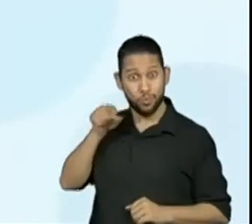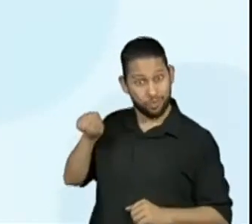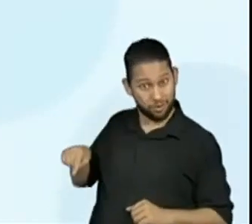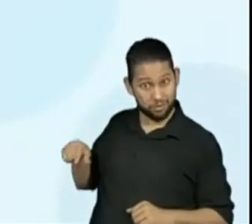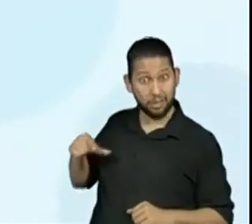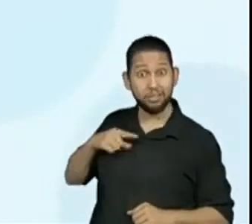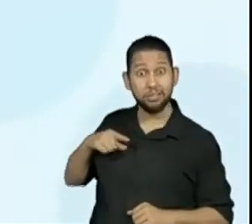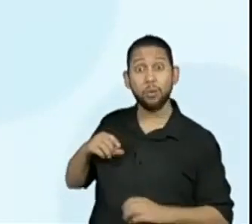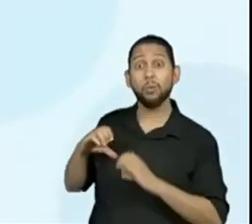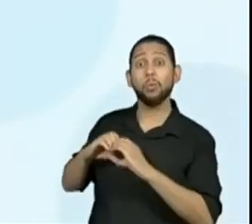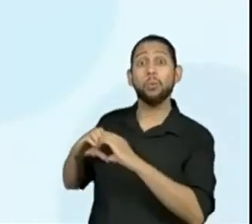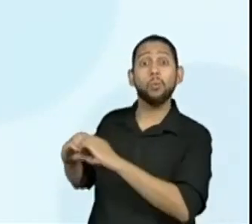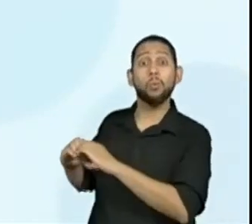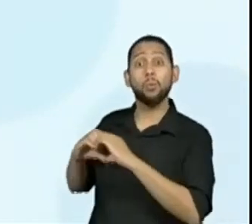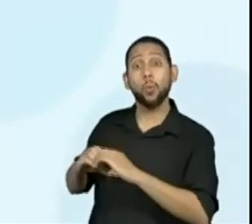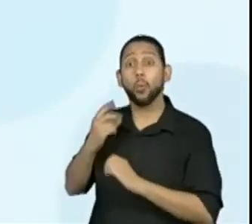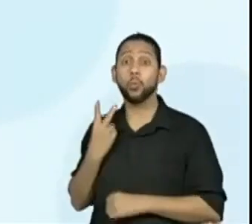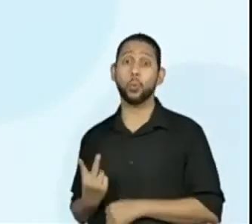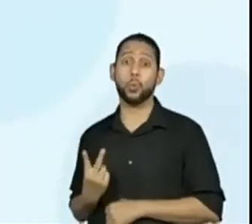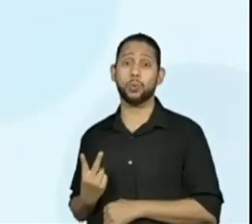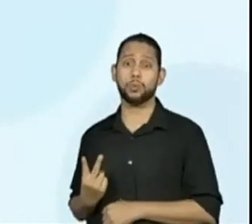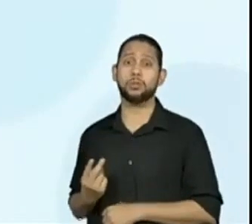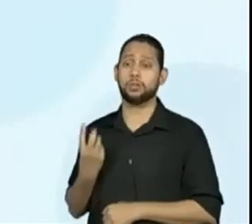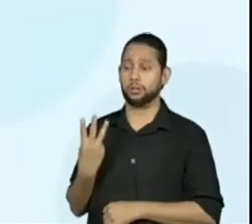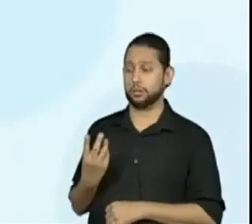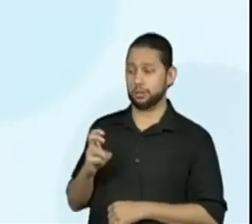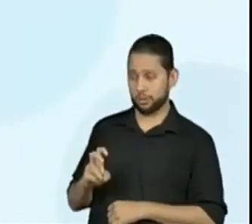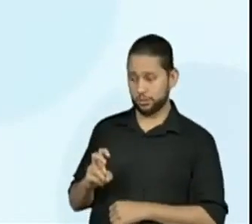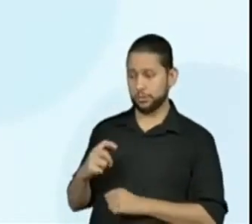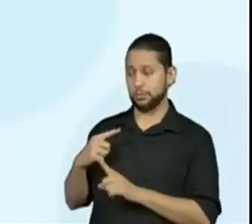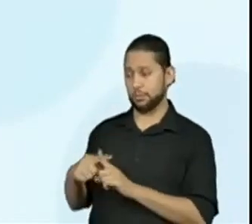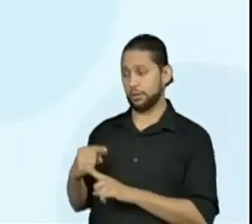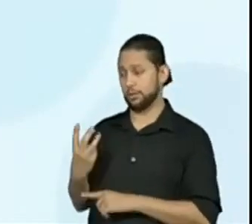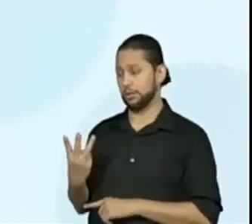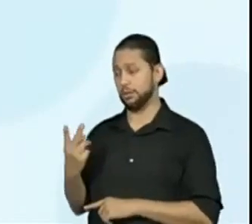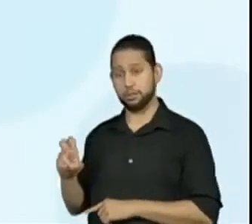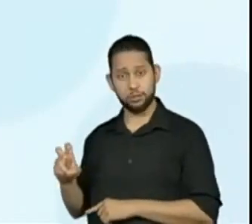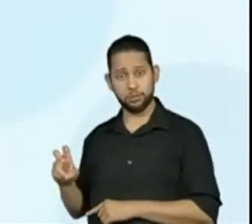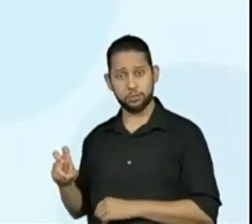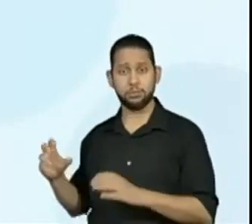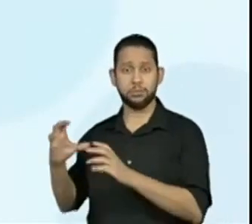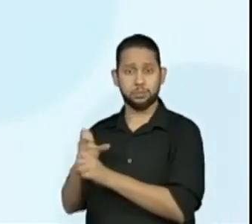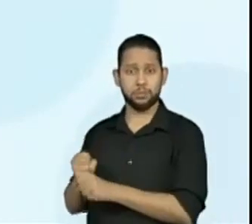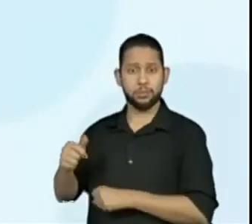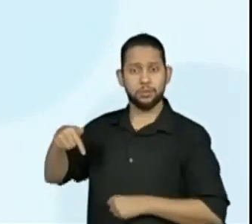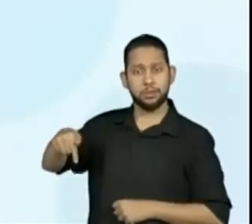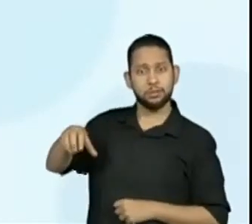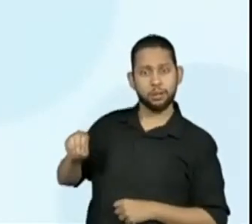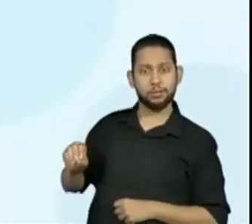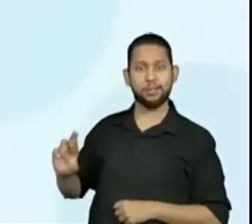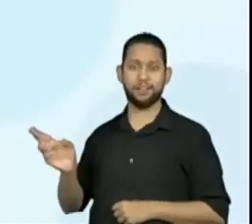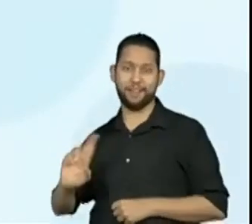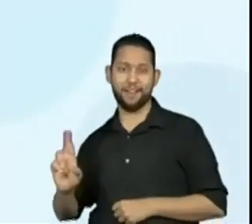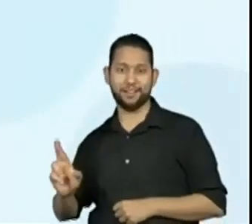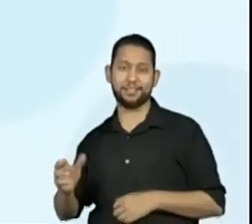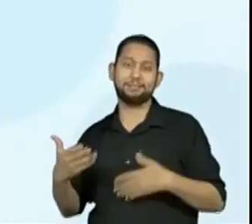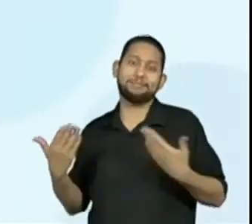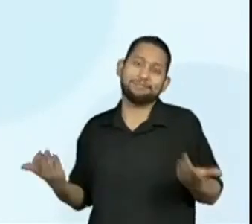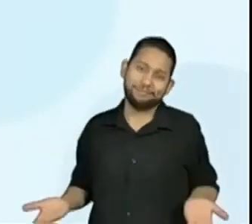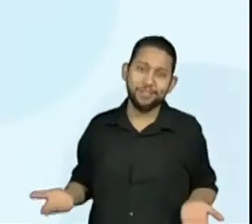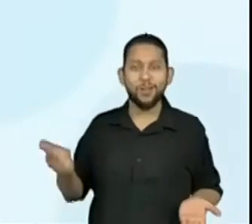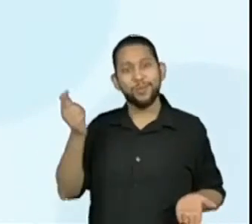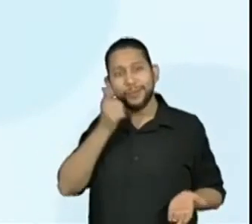igual a 35 mais 35, 70 reais. Aí, a gente descobre,